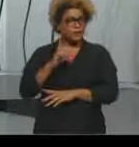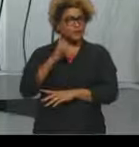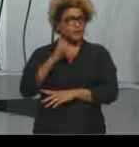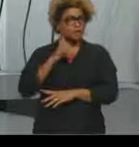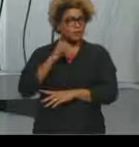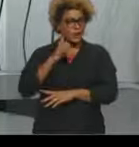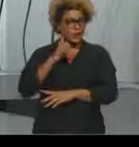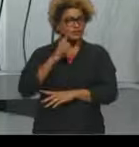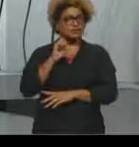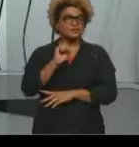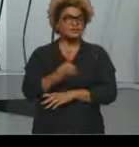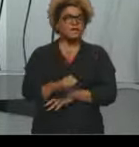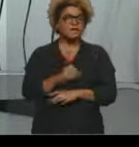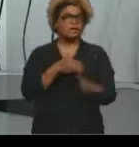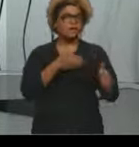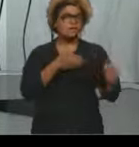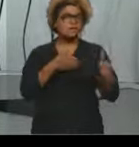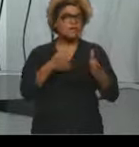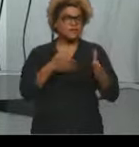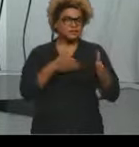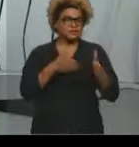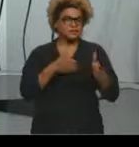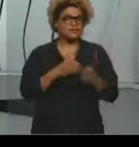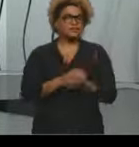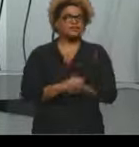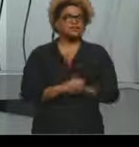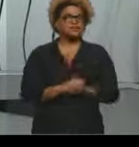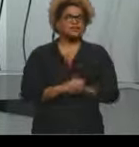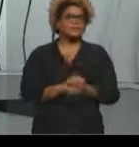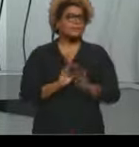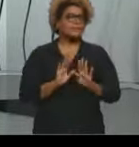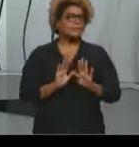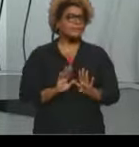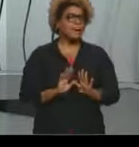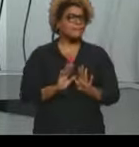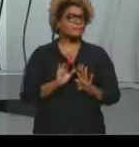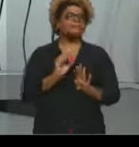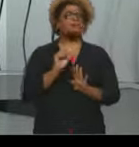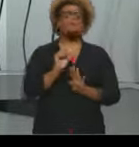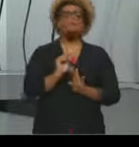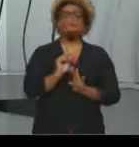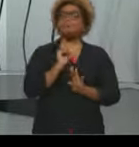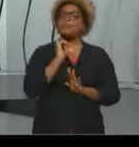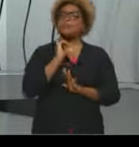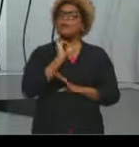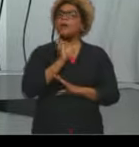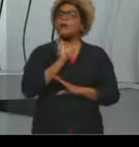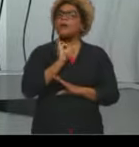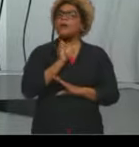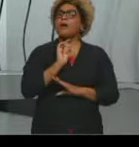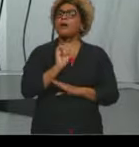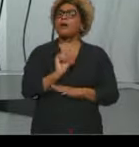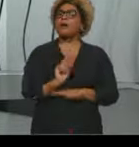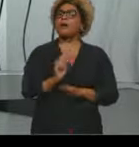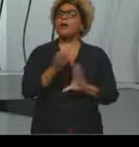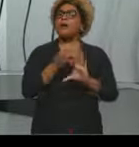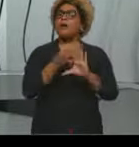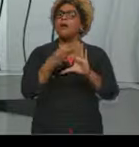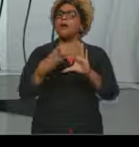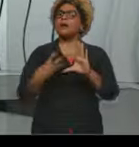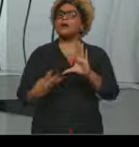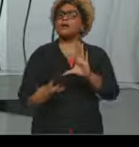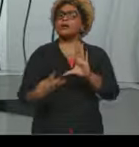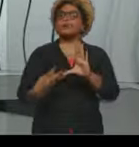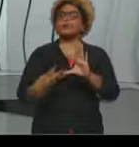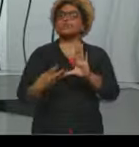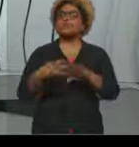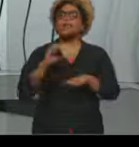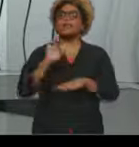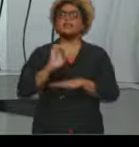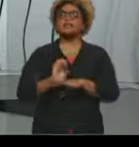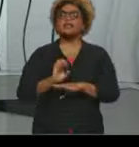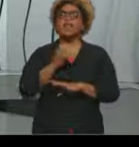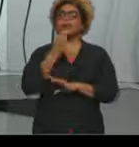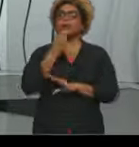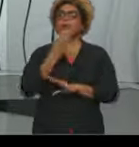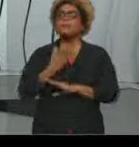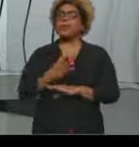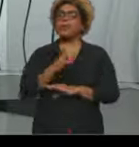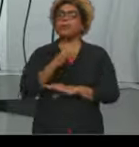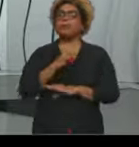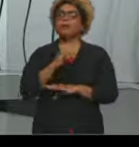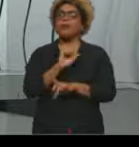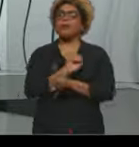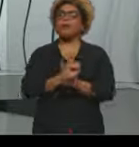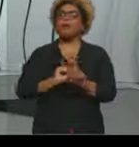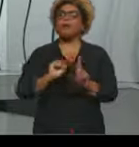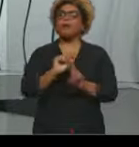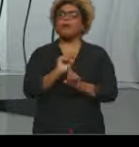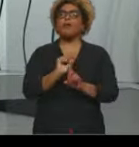desse período, né, mas a gente pode tratar aí, né, dessas características desse Estado de Bem-Estar Social, lá,